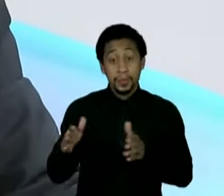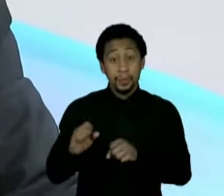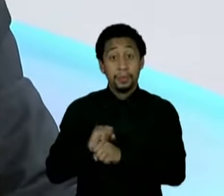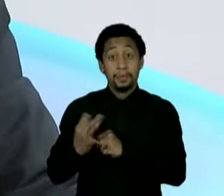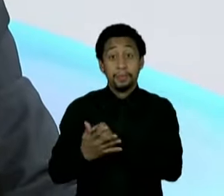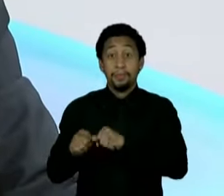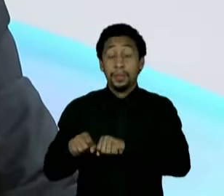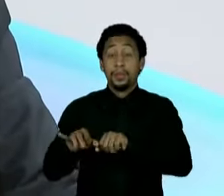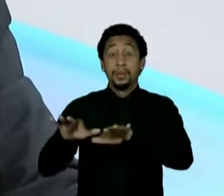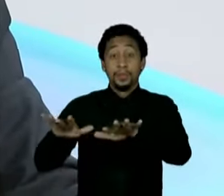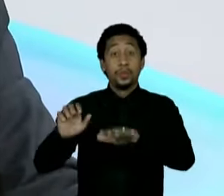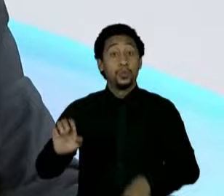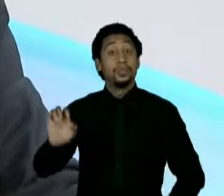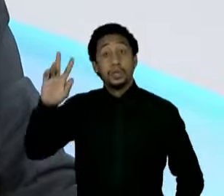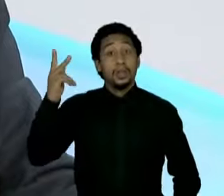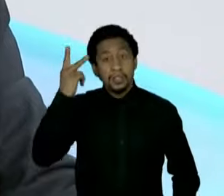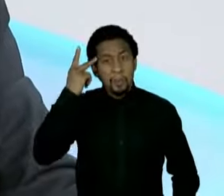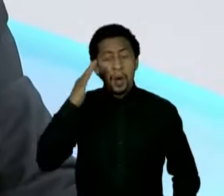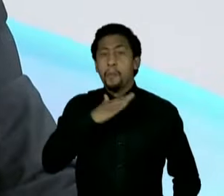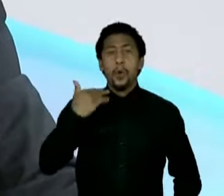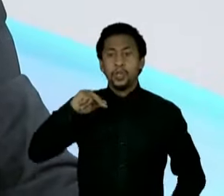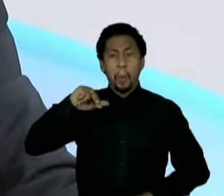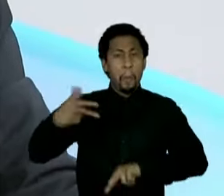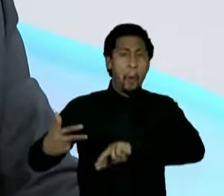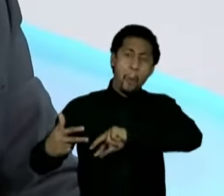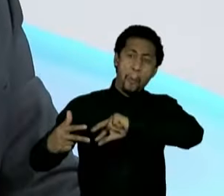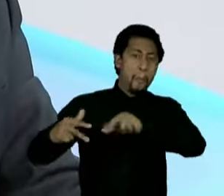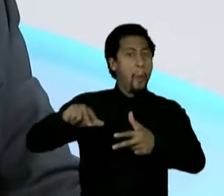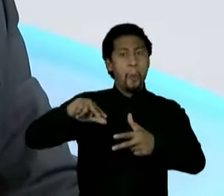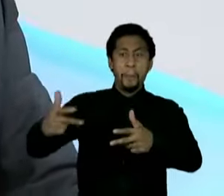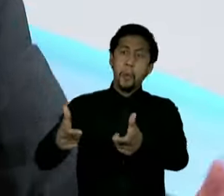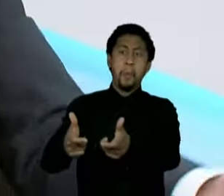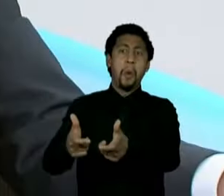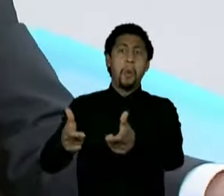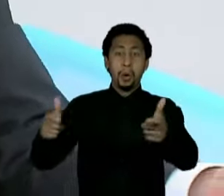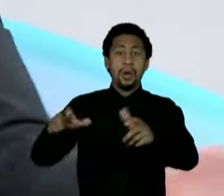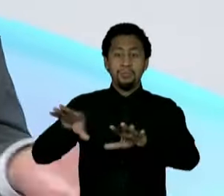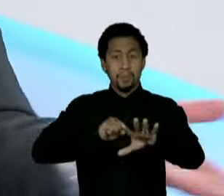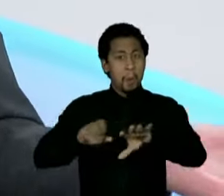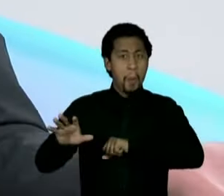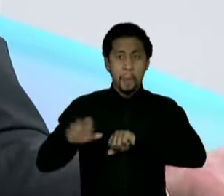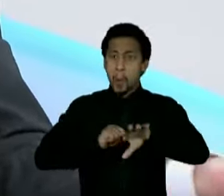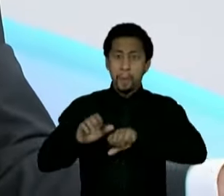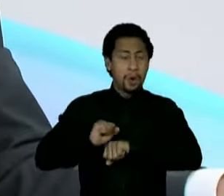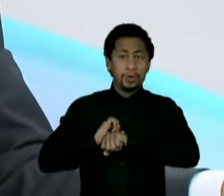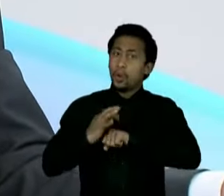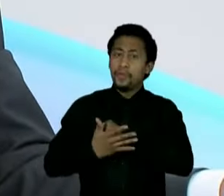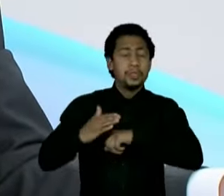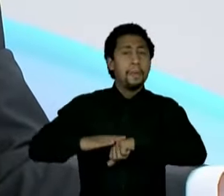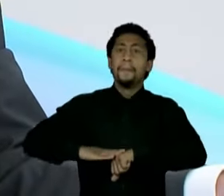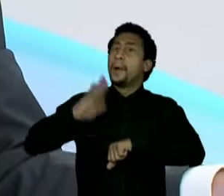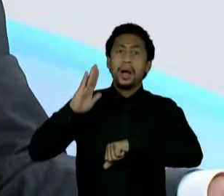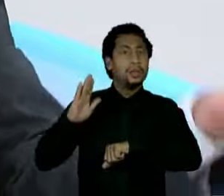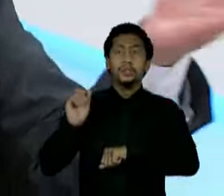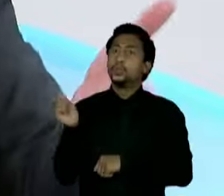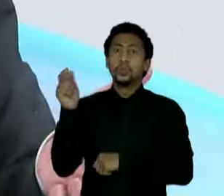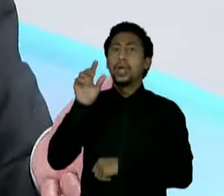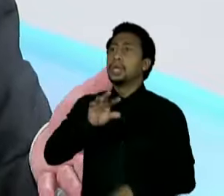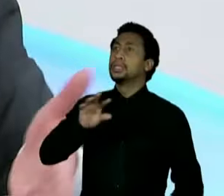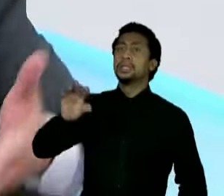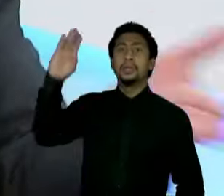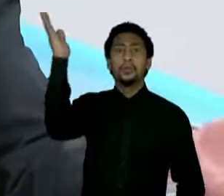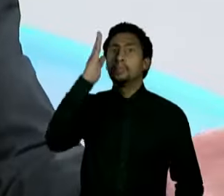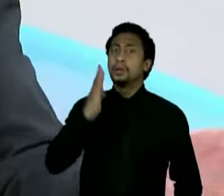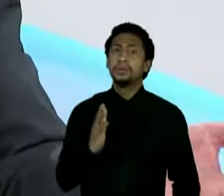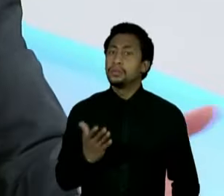nós fomos o estado onde morreu mais gente, onde houve mais casos. Então, assim, todas as nossas médias foram piores. E tudo